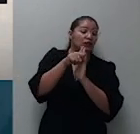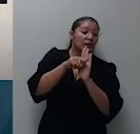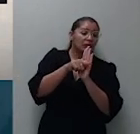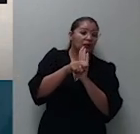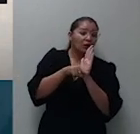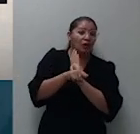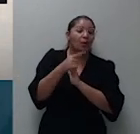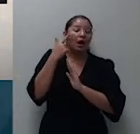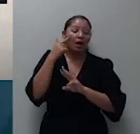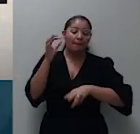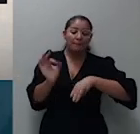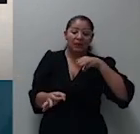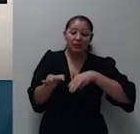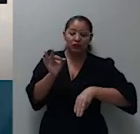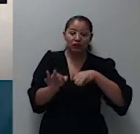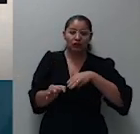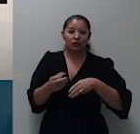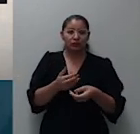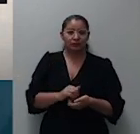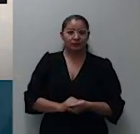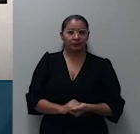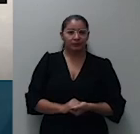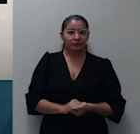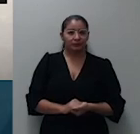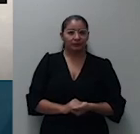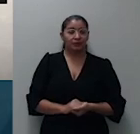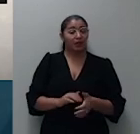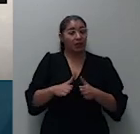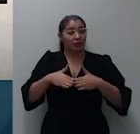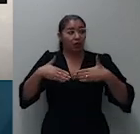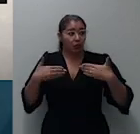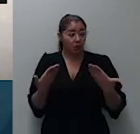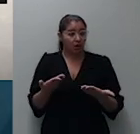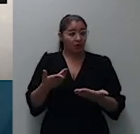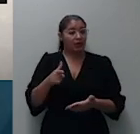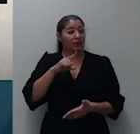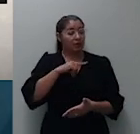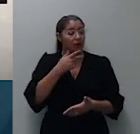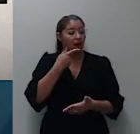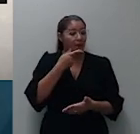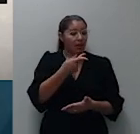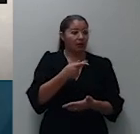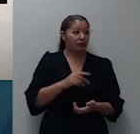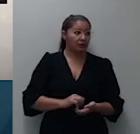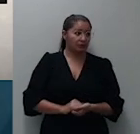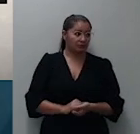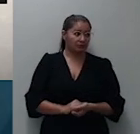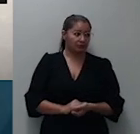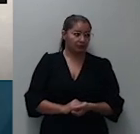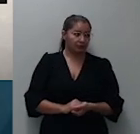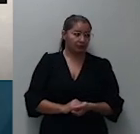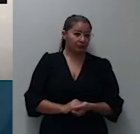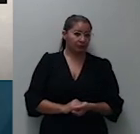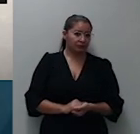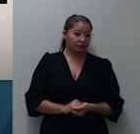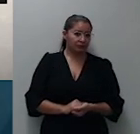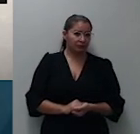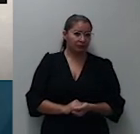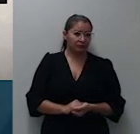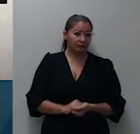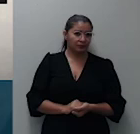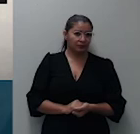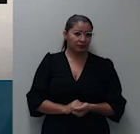Isabel Galotti que então tem a palavra certo cuida-se de recurso